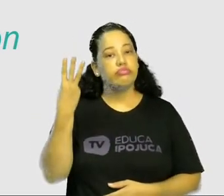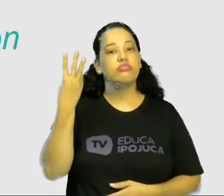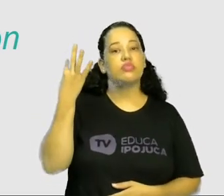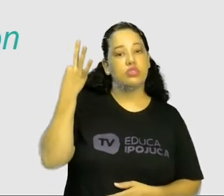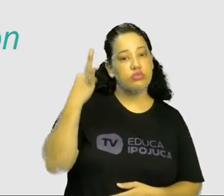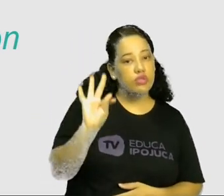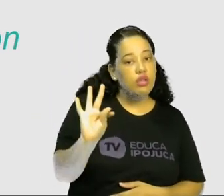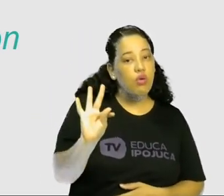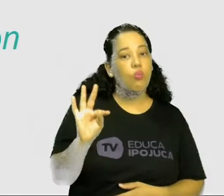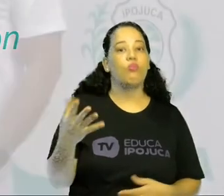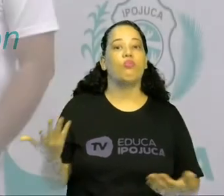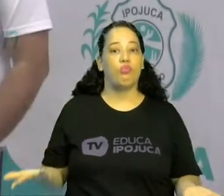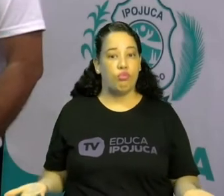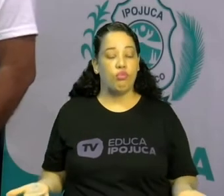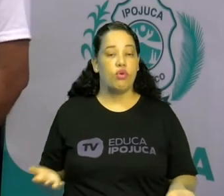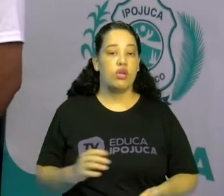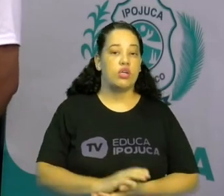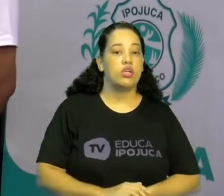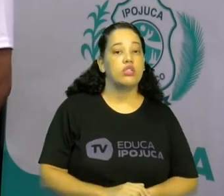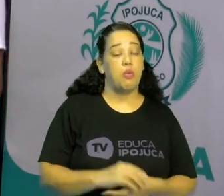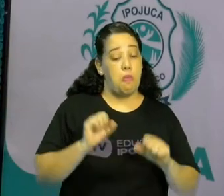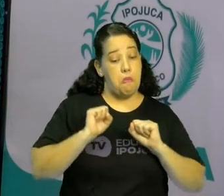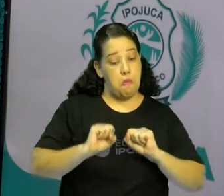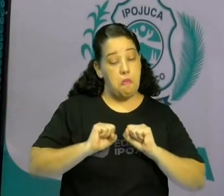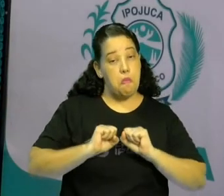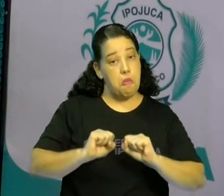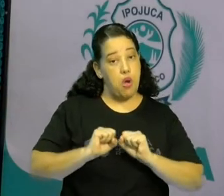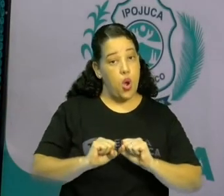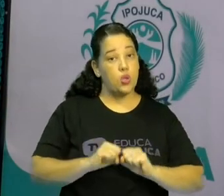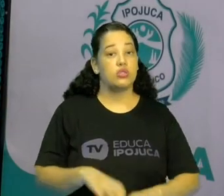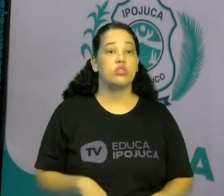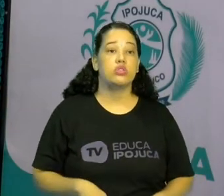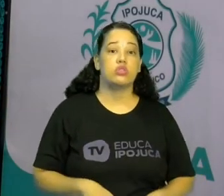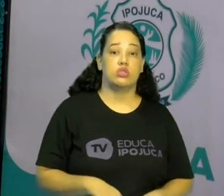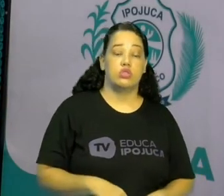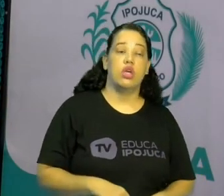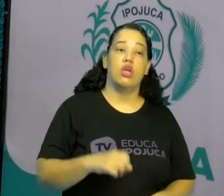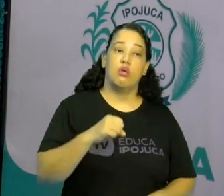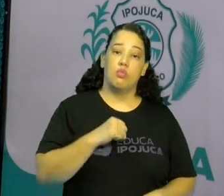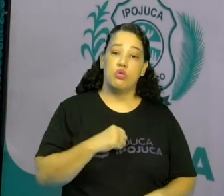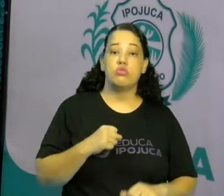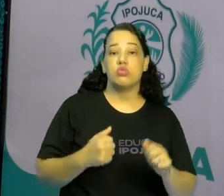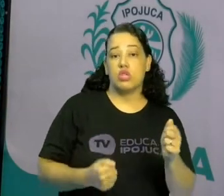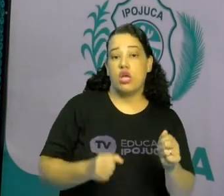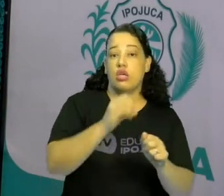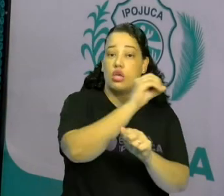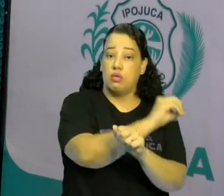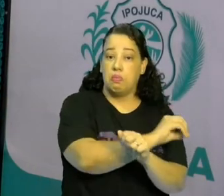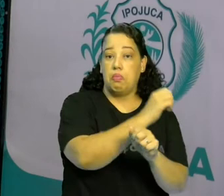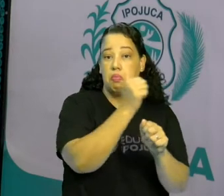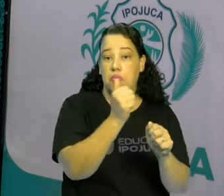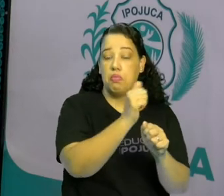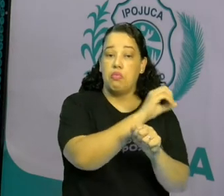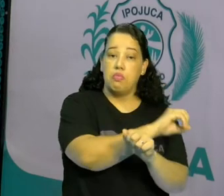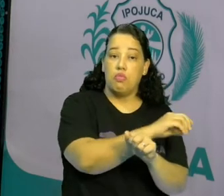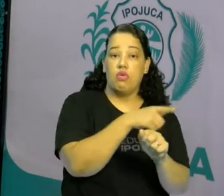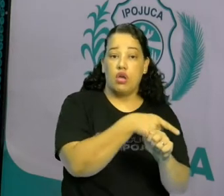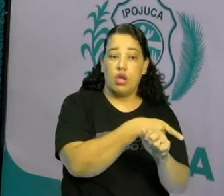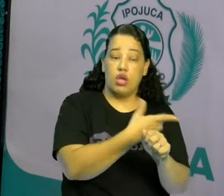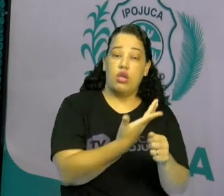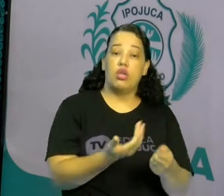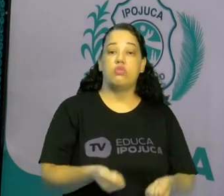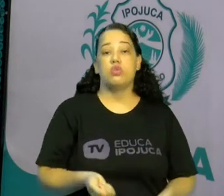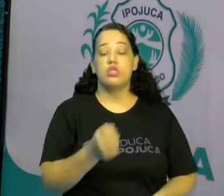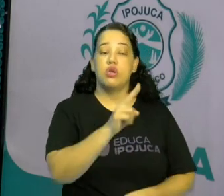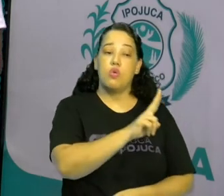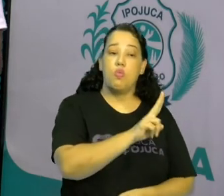one trillion. Eu posso utilizar tanto o artigo indefinido aqui, a, para dizer um,